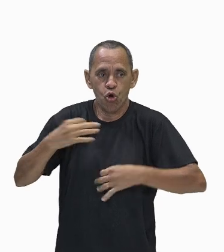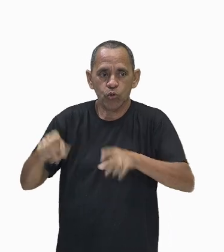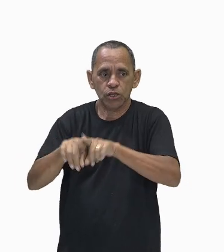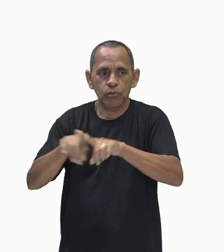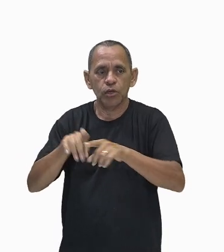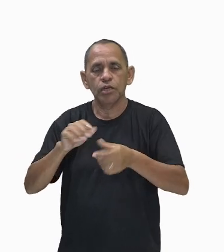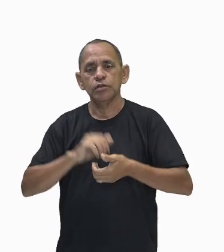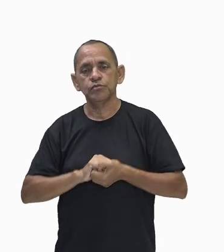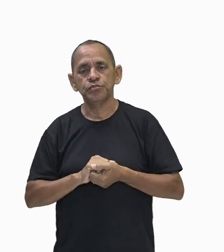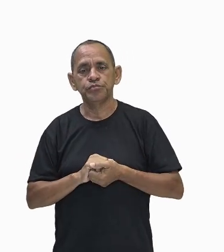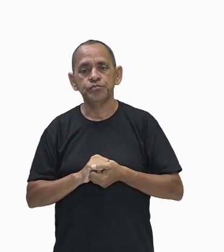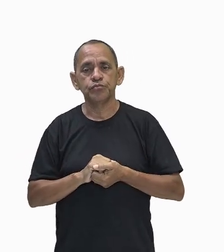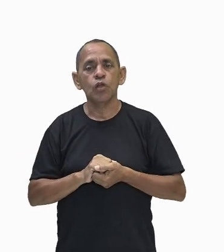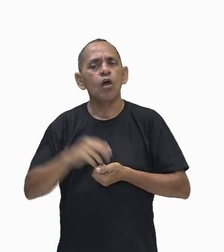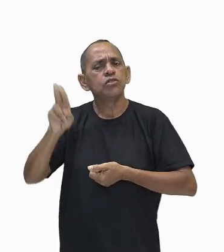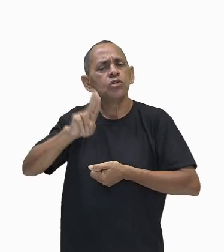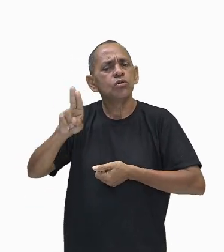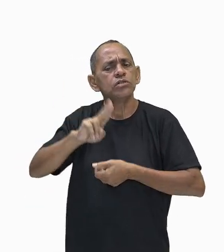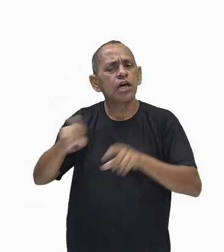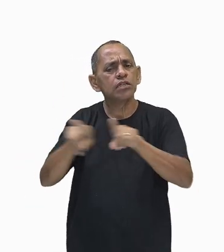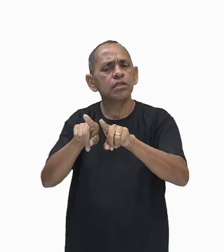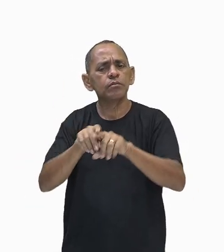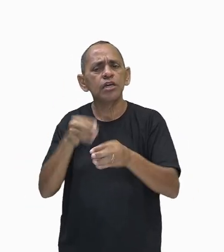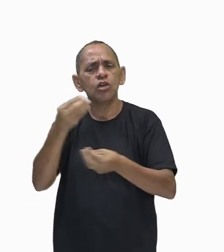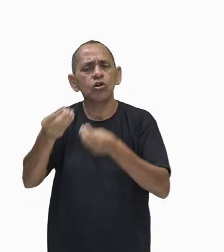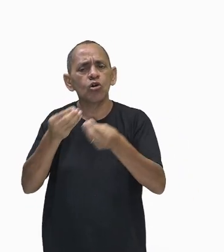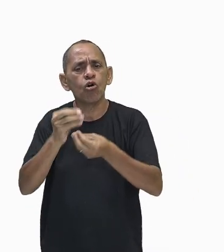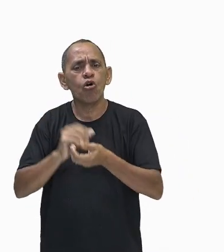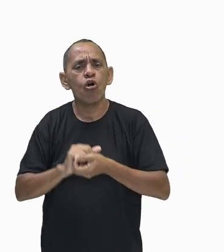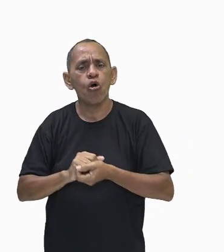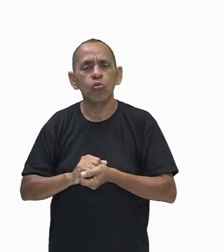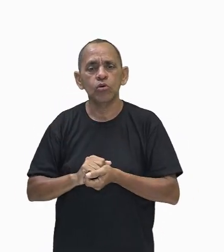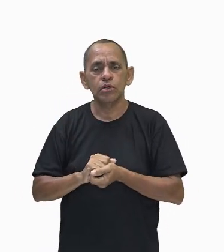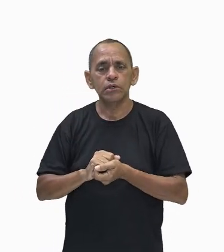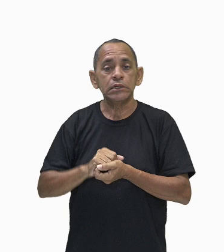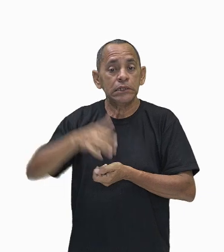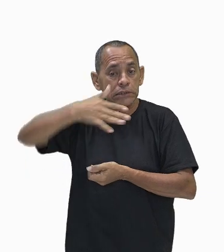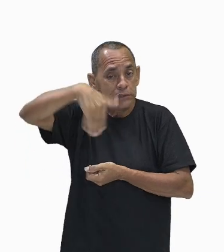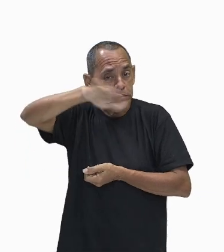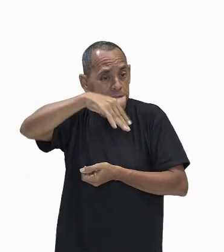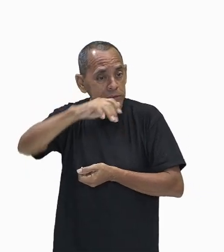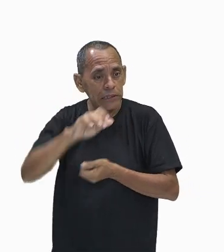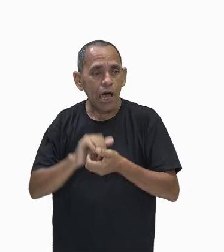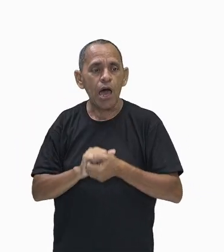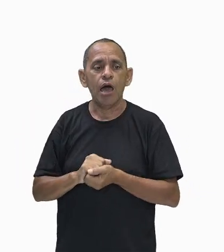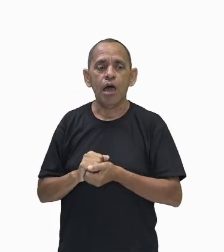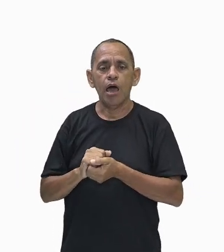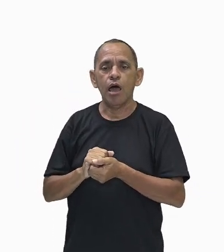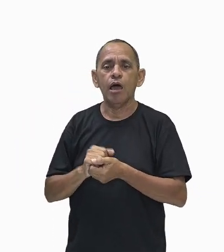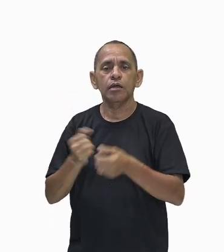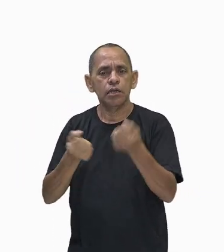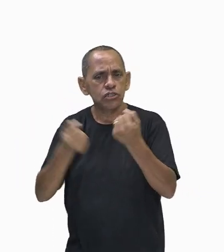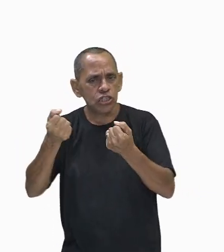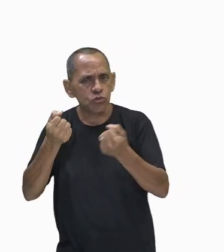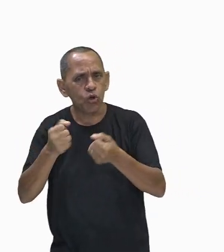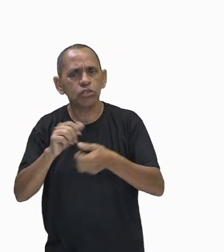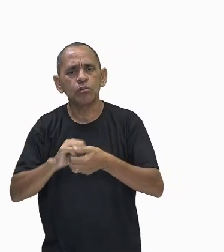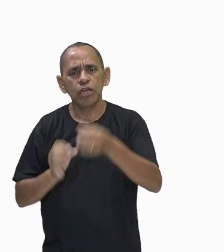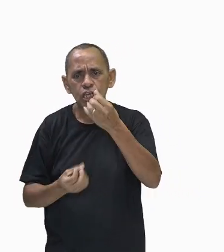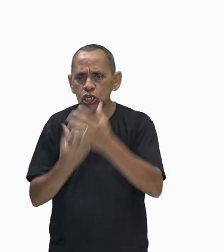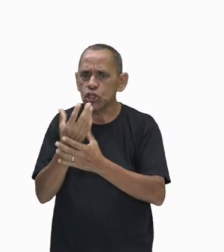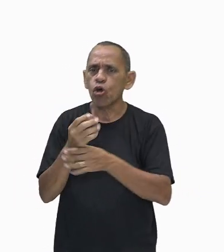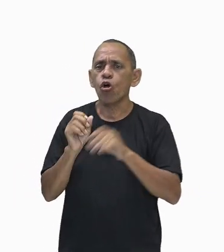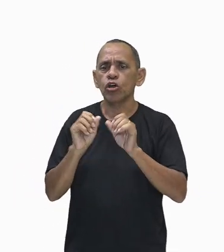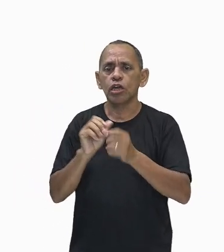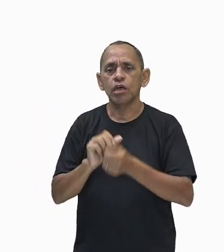ser utilizado nos meios de transportes. Ou seja, criou-se lá em 1807,